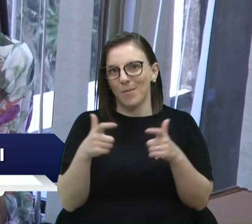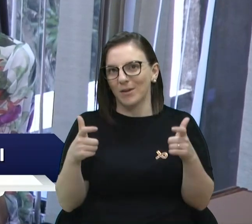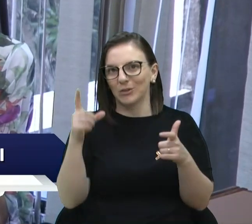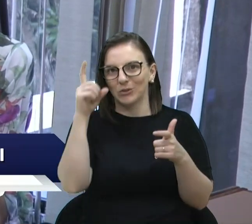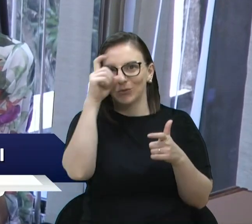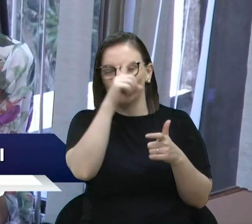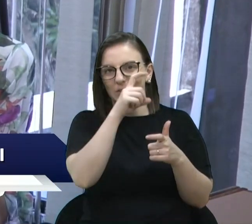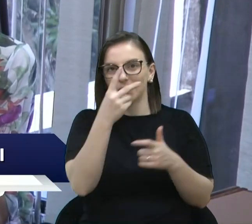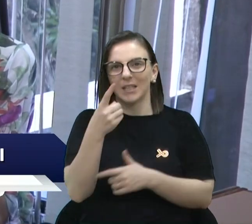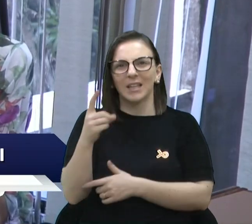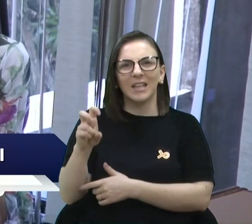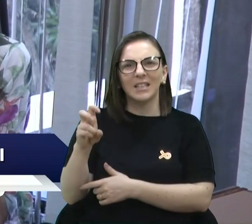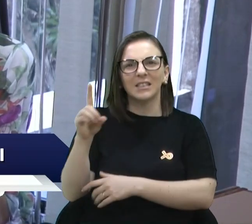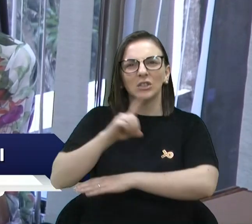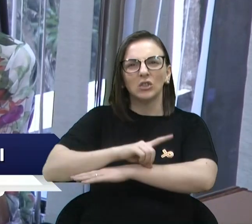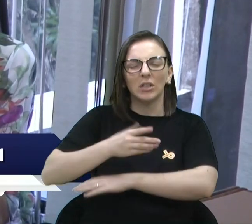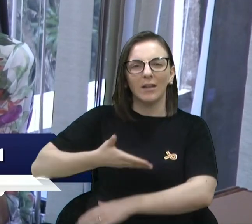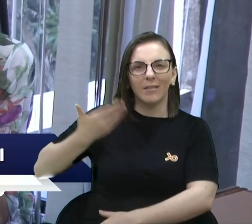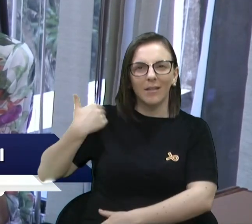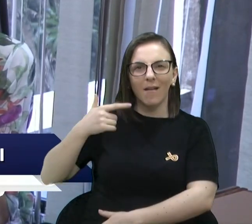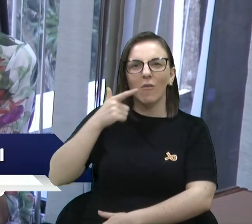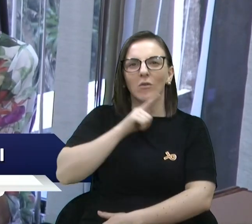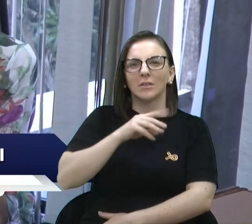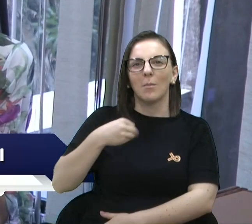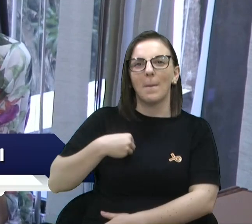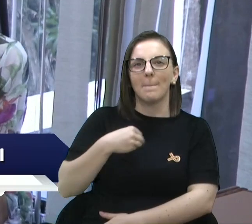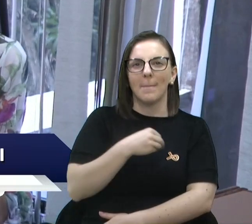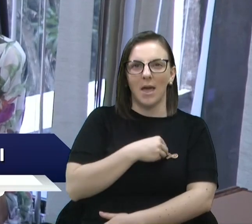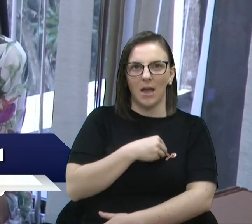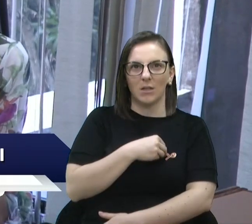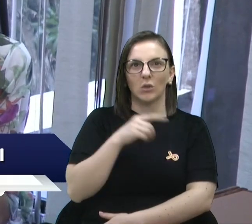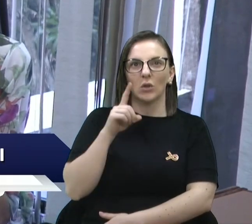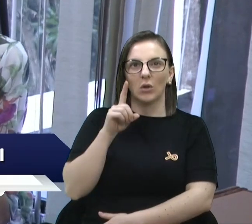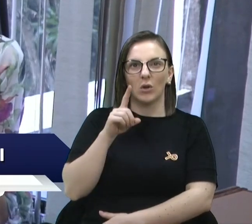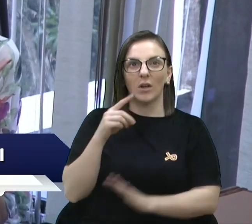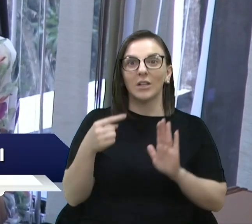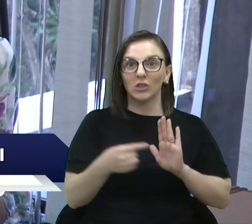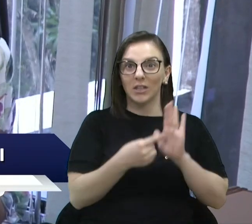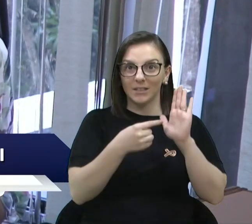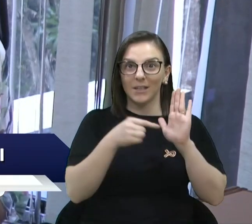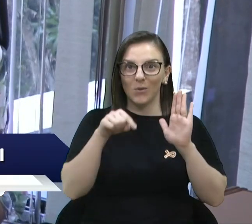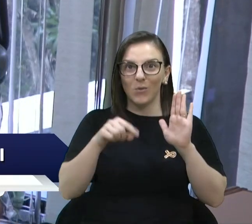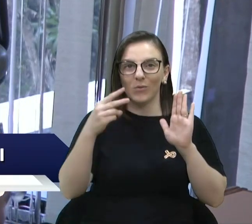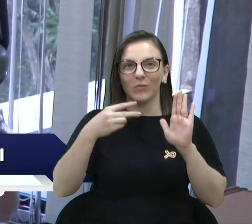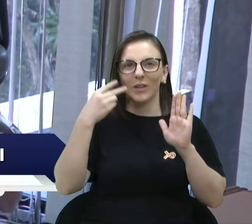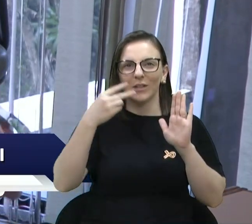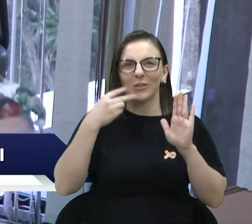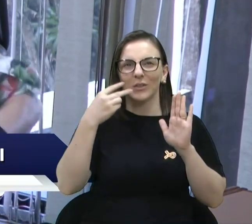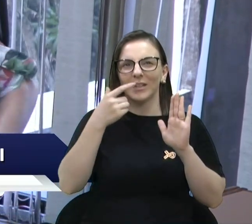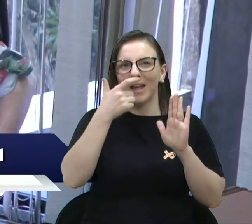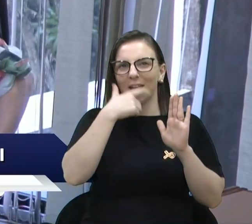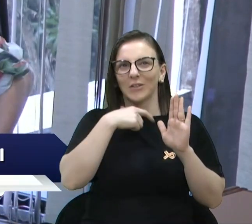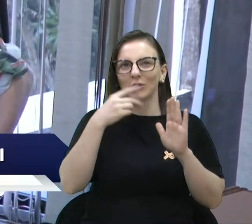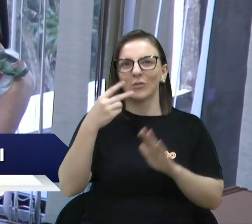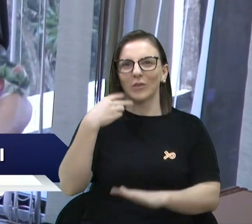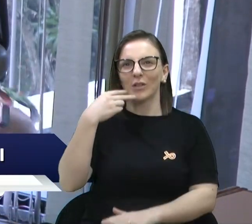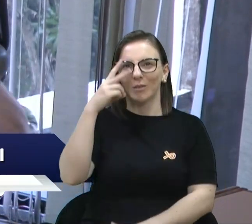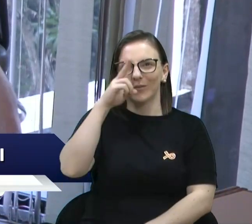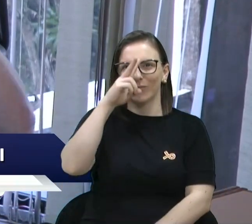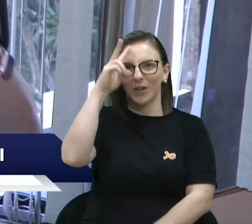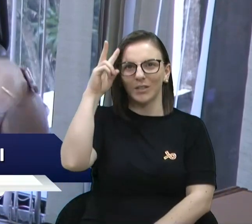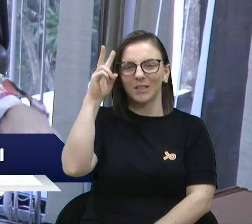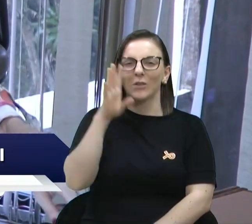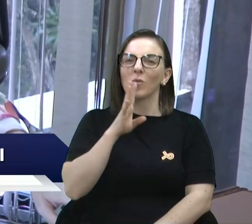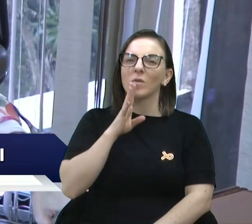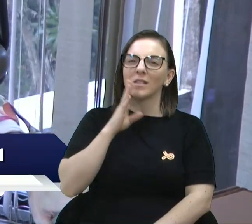atrás, nós conseguimos um médico, que inclusive foi indicação de um vereador, agora eu não, acho que foi do vereador Velocino que